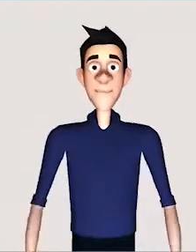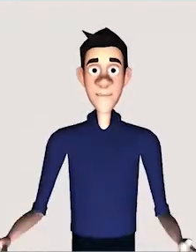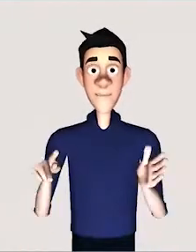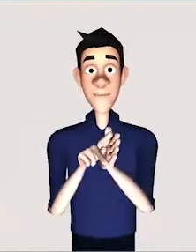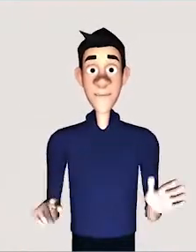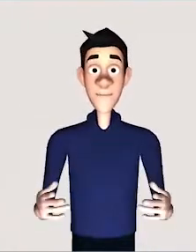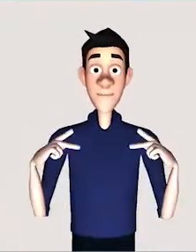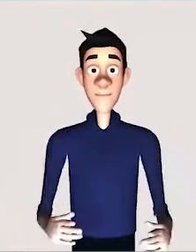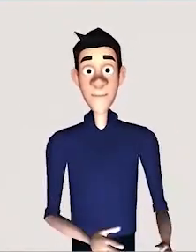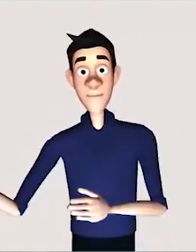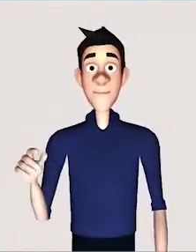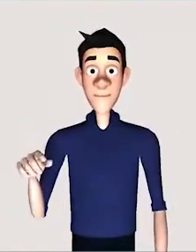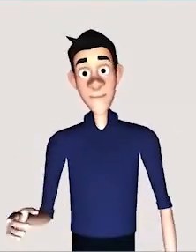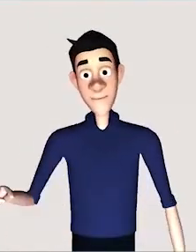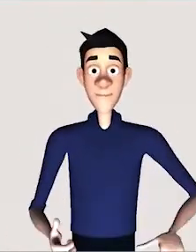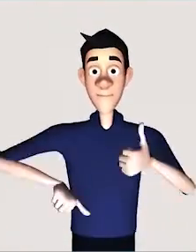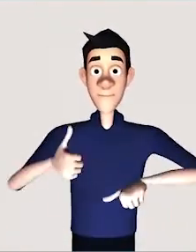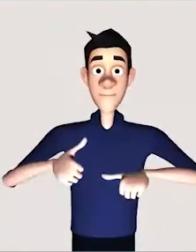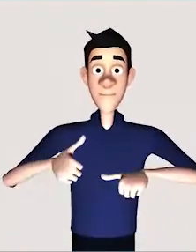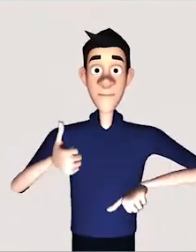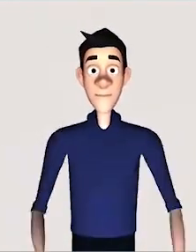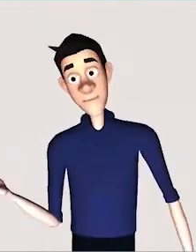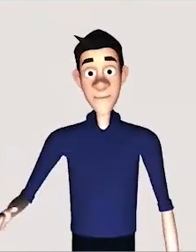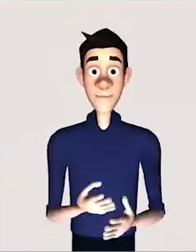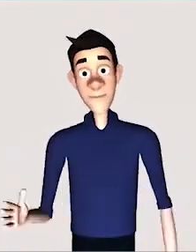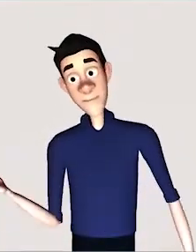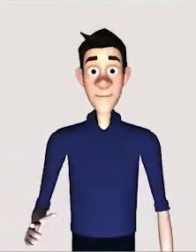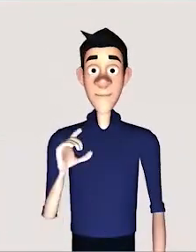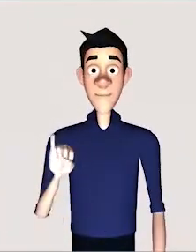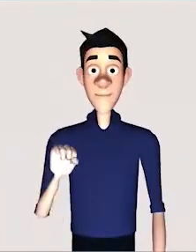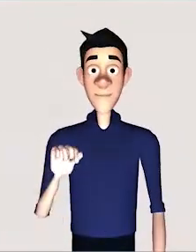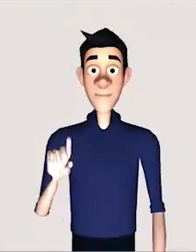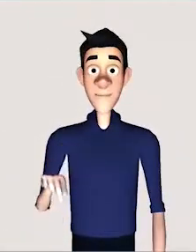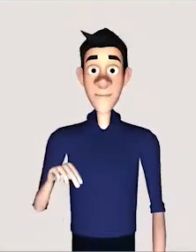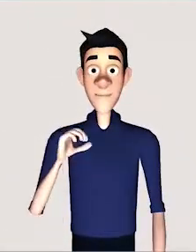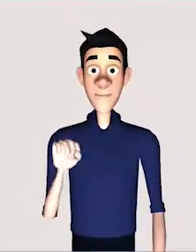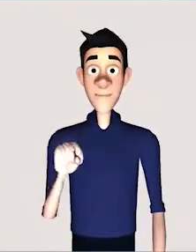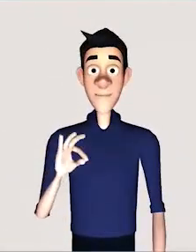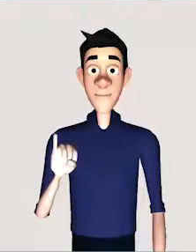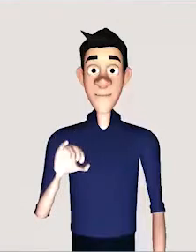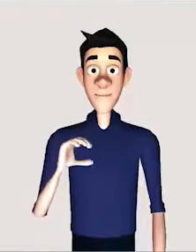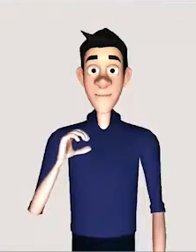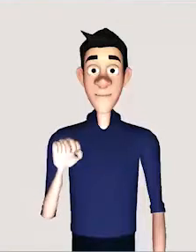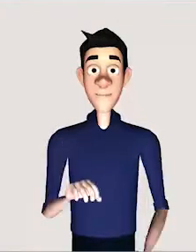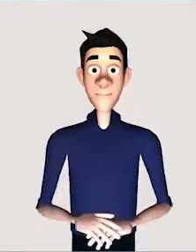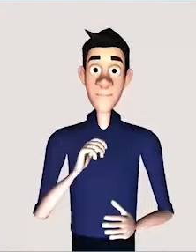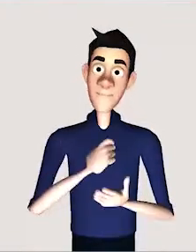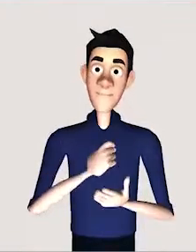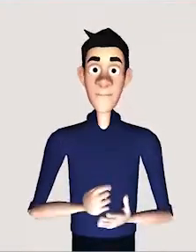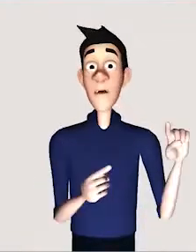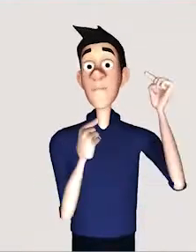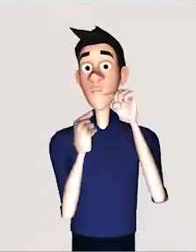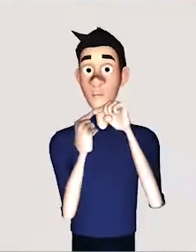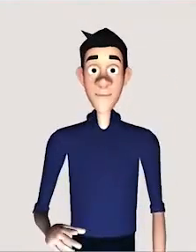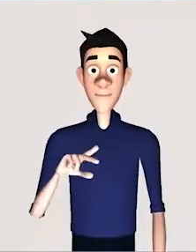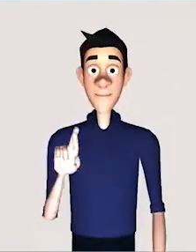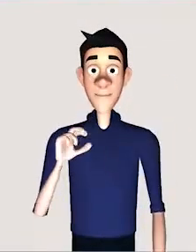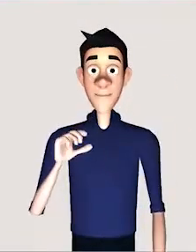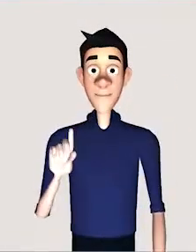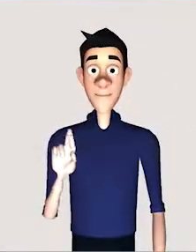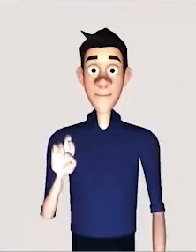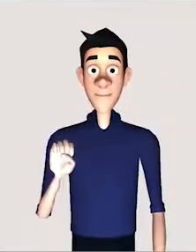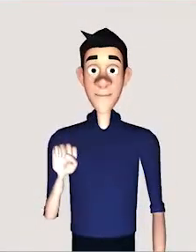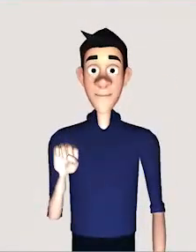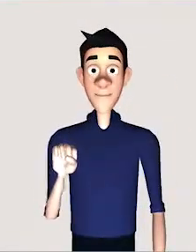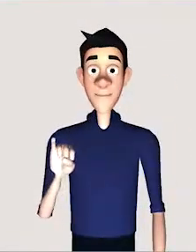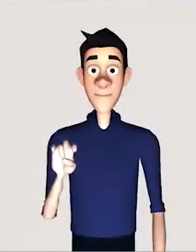Então, a gente percebe que a própria lei traz o foco para o visitante. A gente tem sempre que pensar que a realização desse tipo